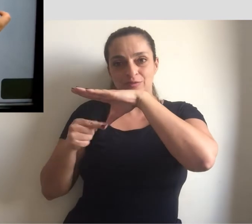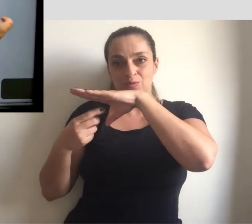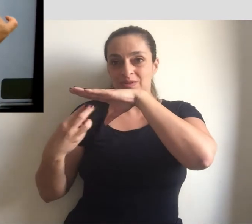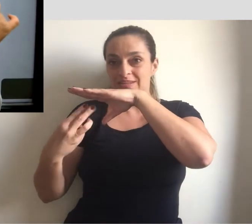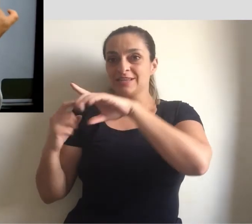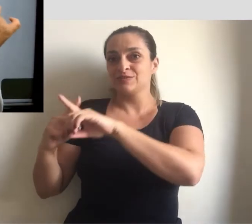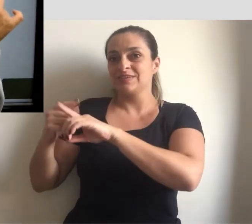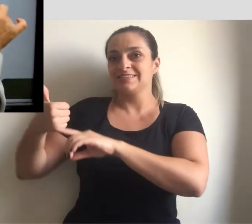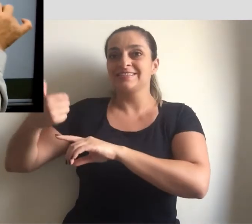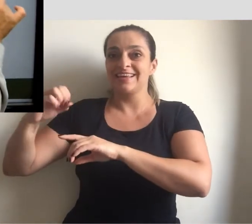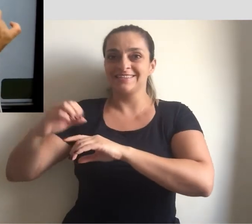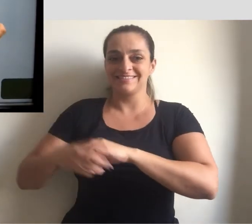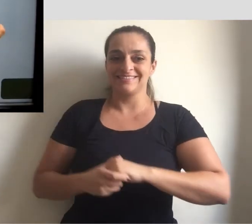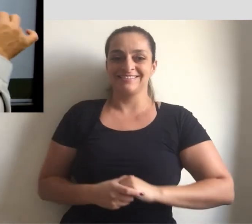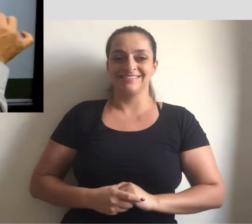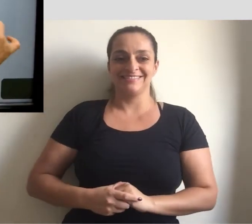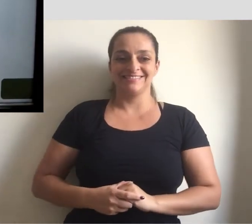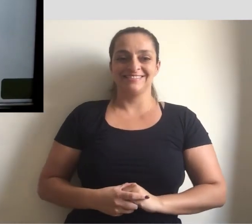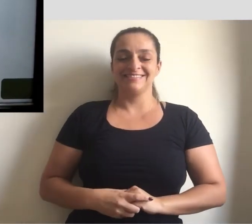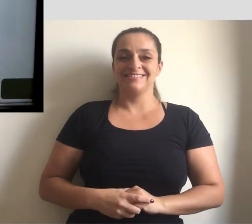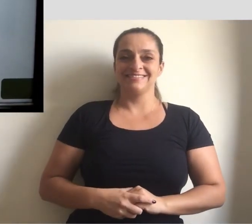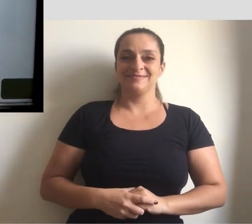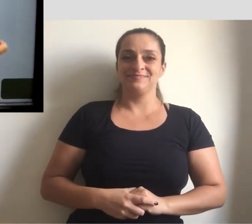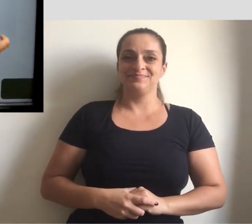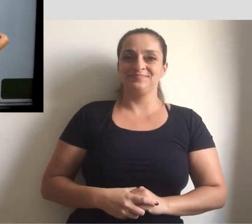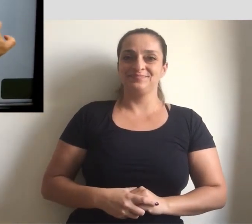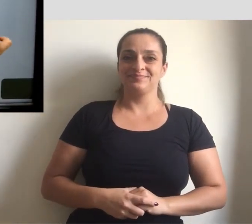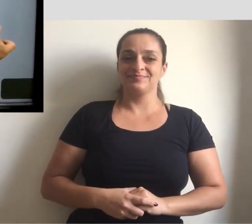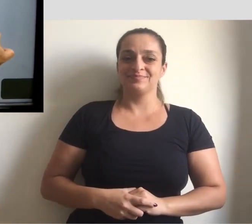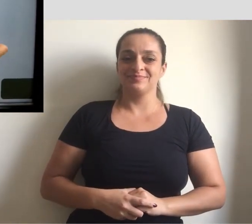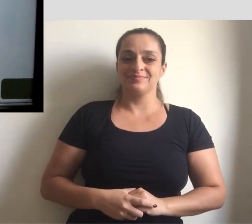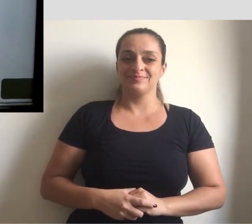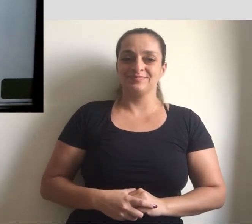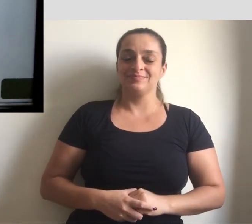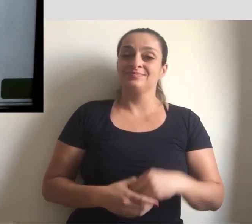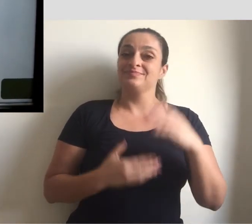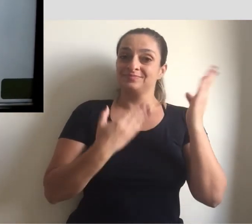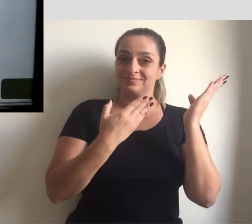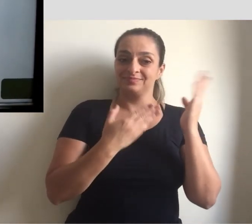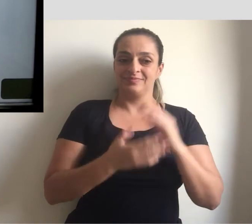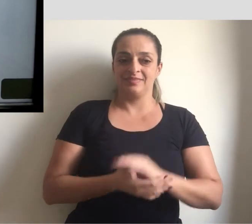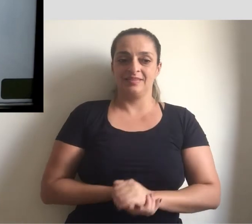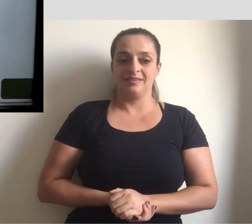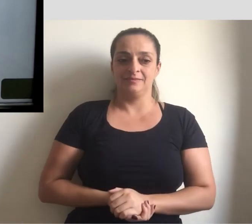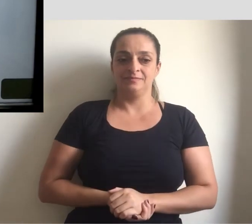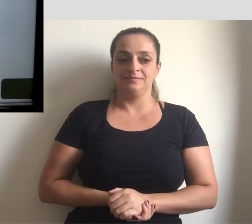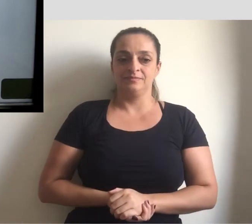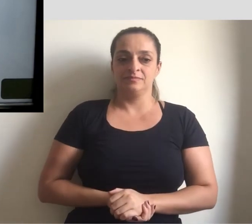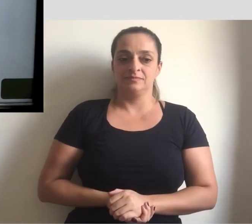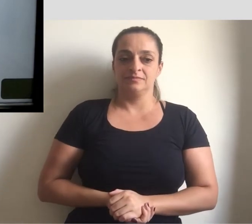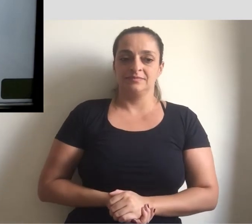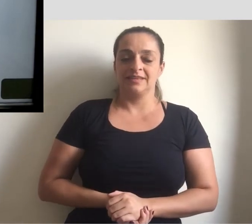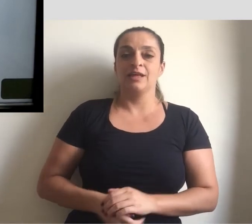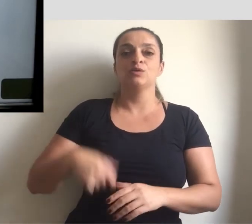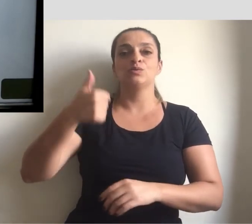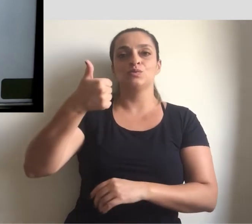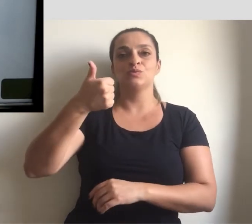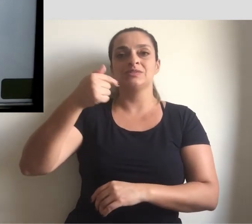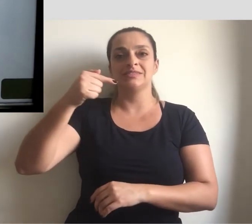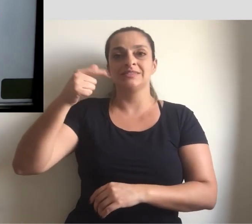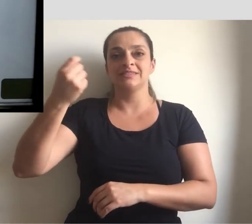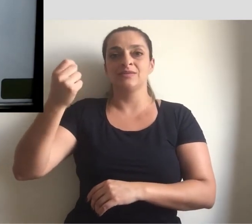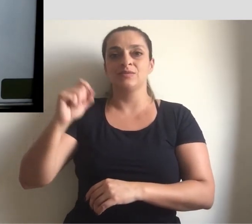210. 0,3 vezes 10 é 3. E aí, o valor de x é